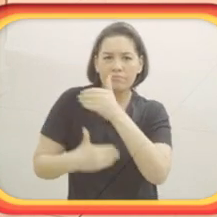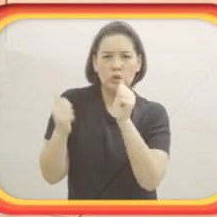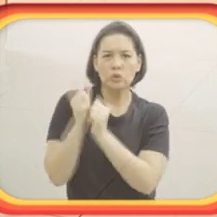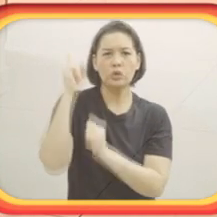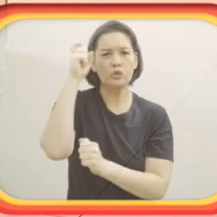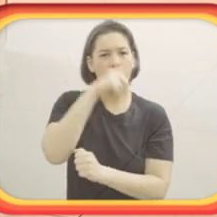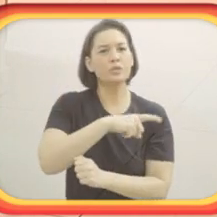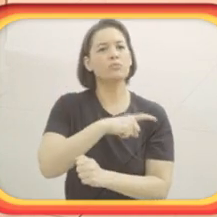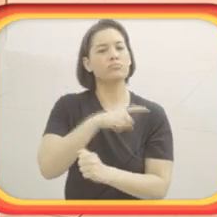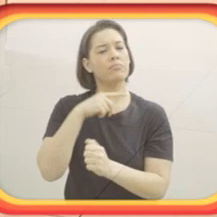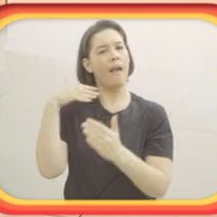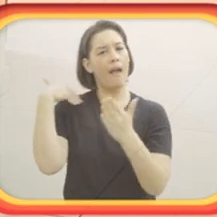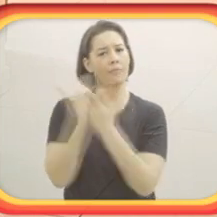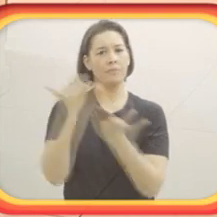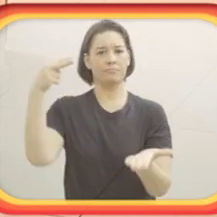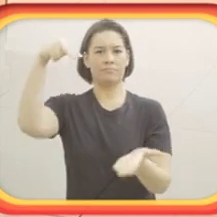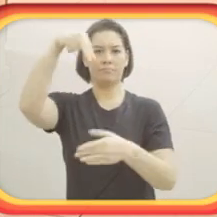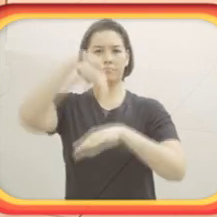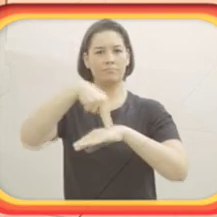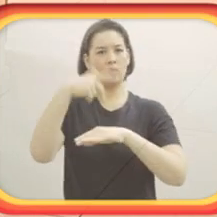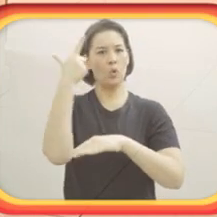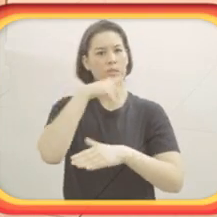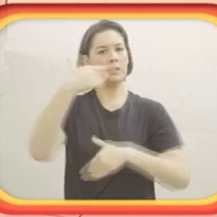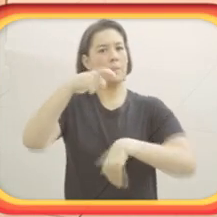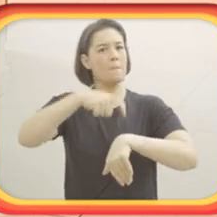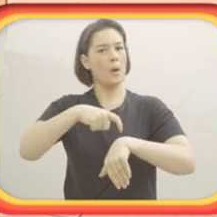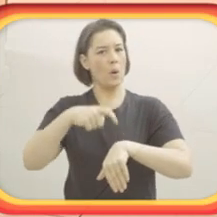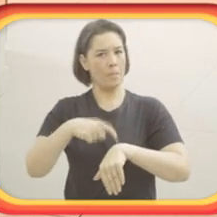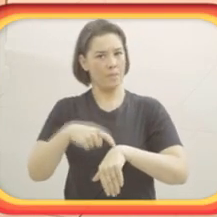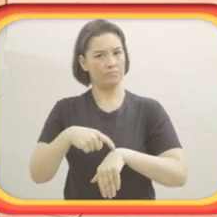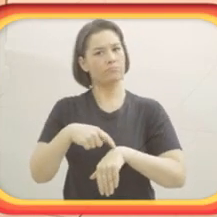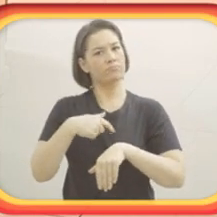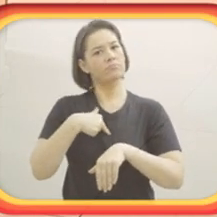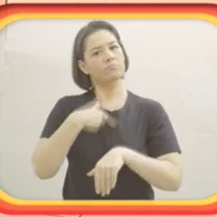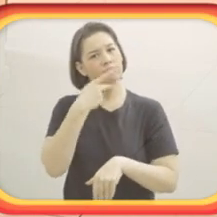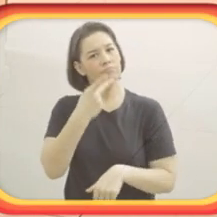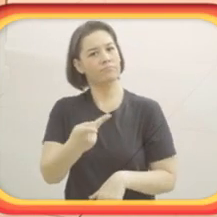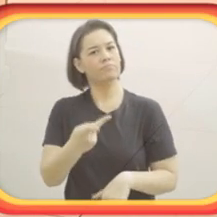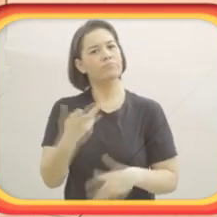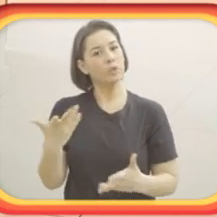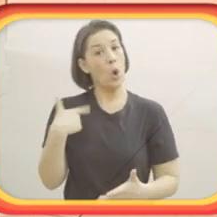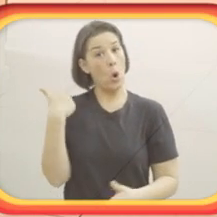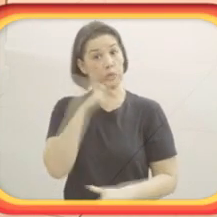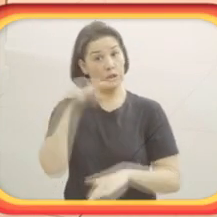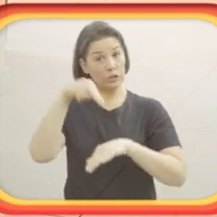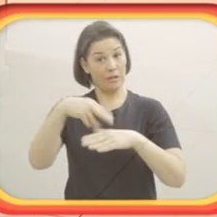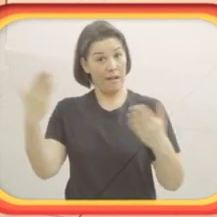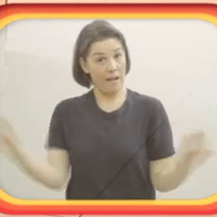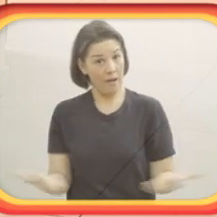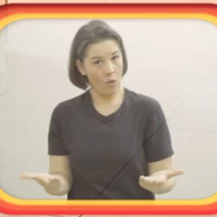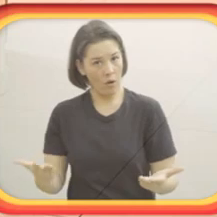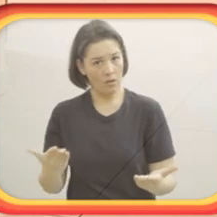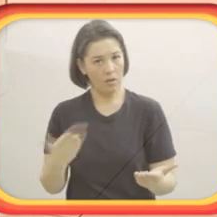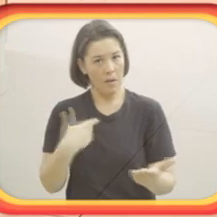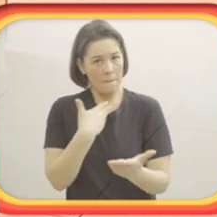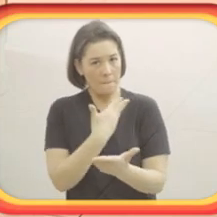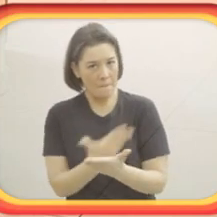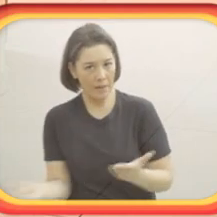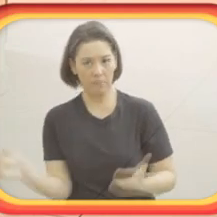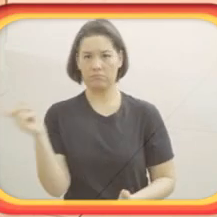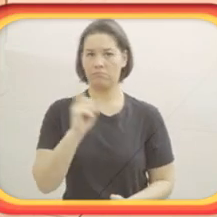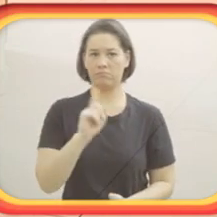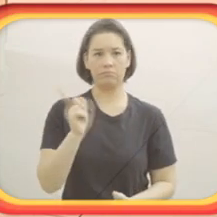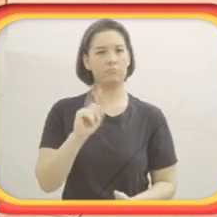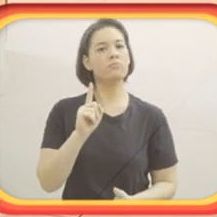aquele momento. Falei, poxa, se eu cheguei aqui, agora eu não quero sair mais não. Agora eu vou fazer de tudo para não